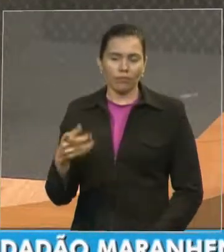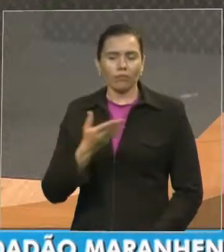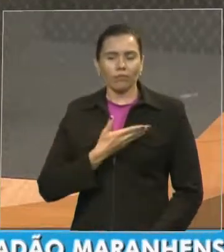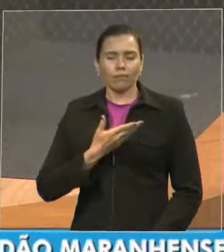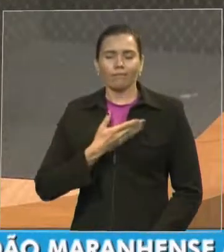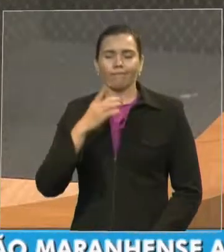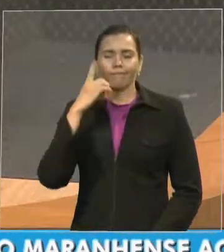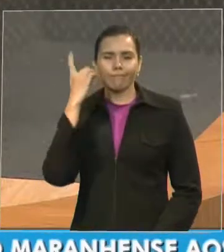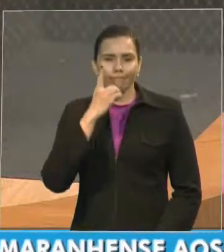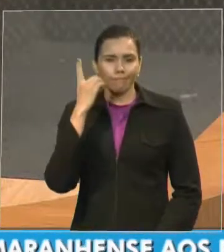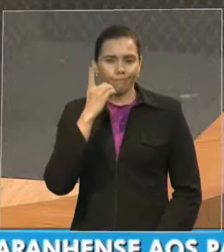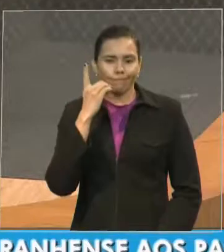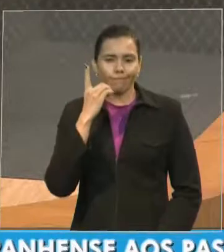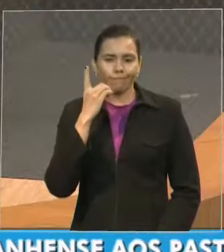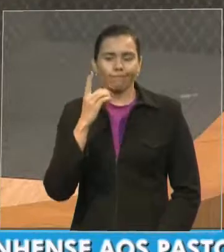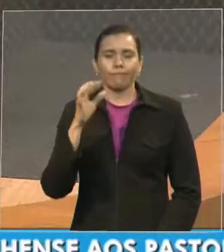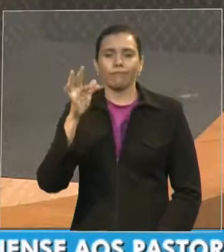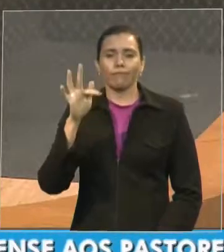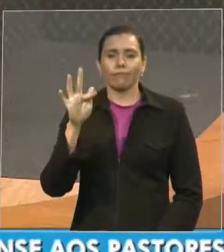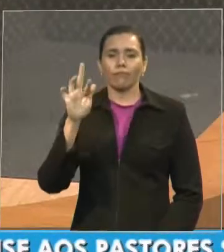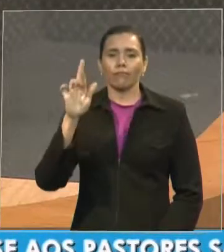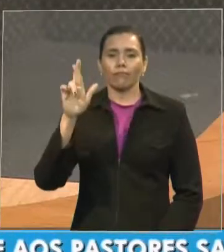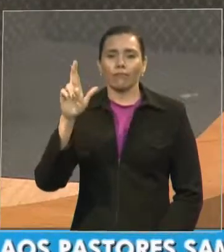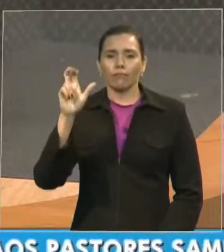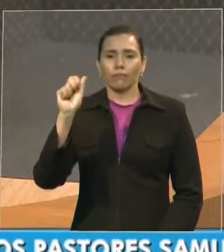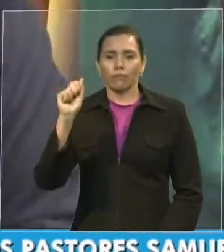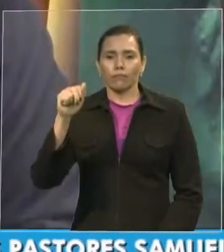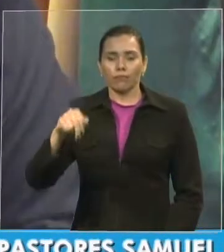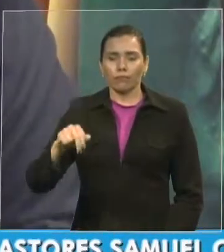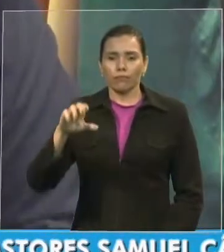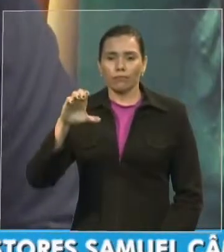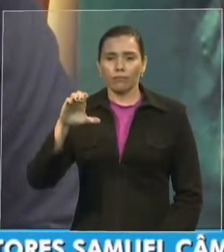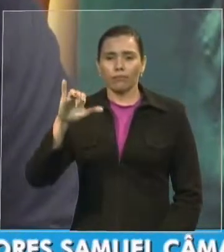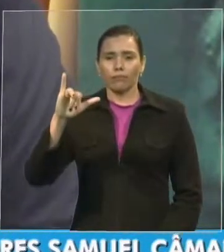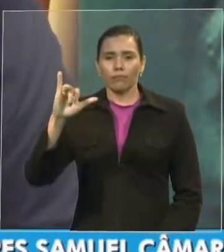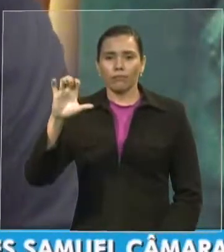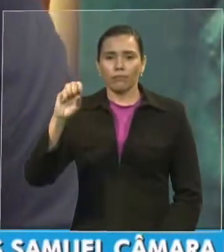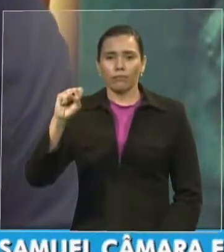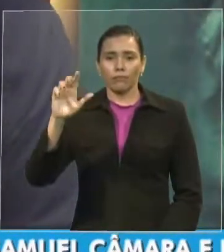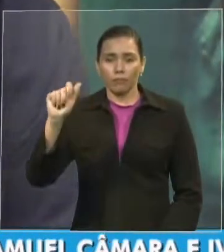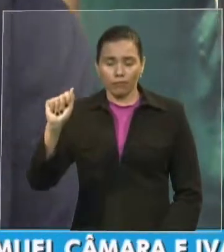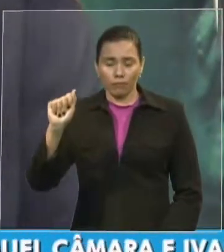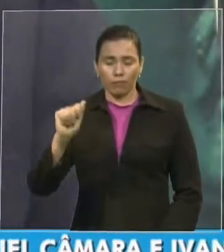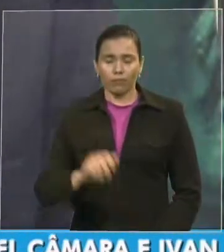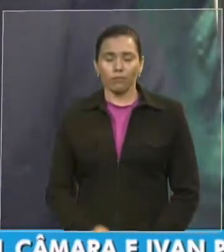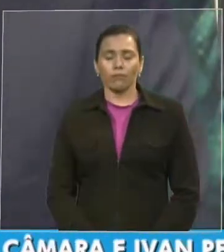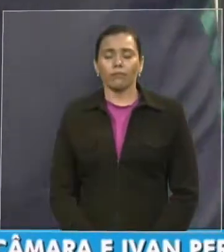a deputada Francisca Primo, proponente dessas duas.